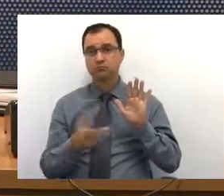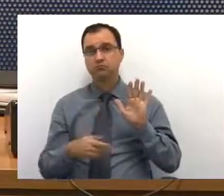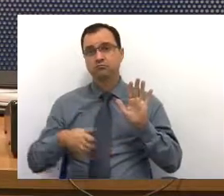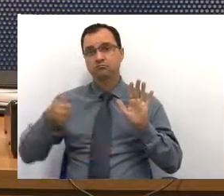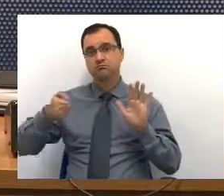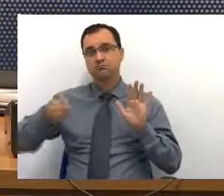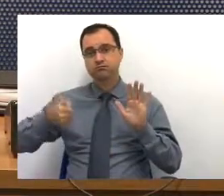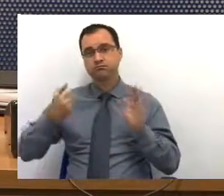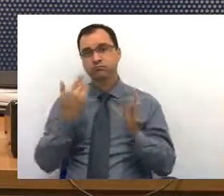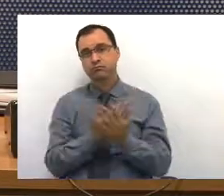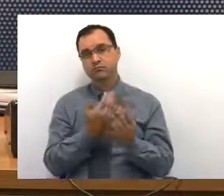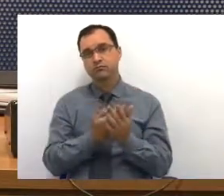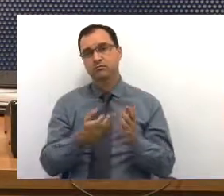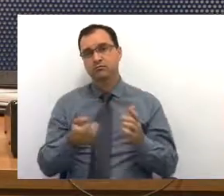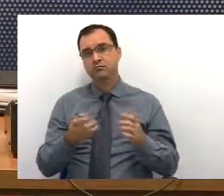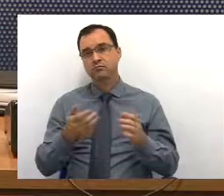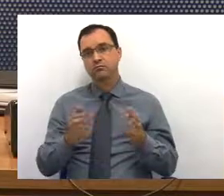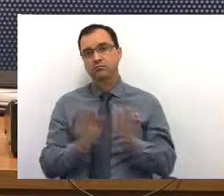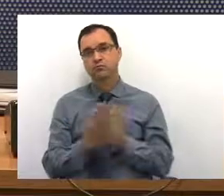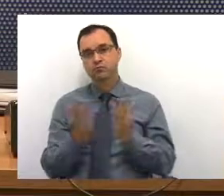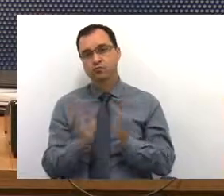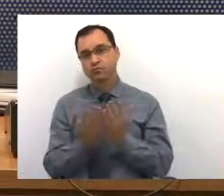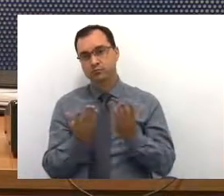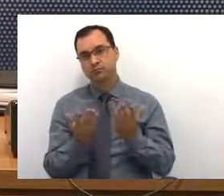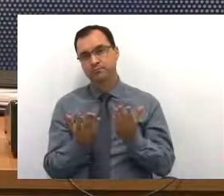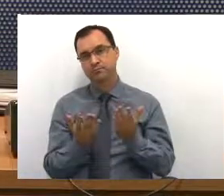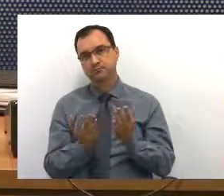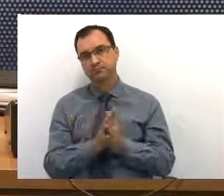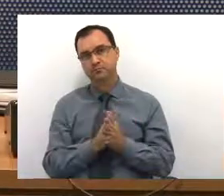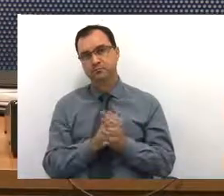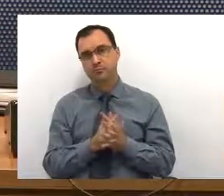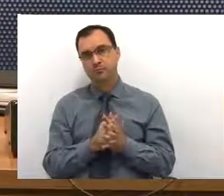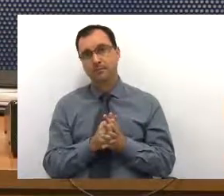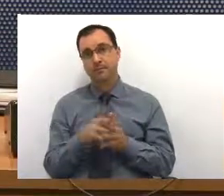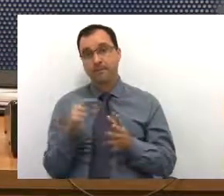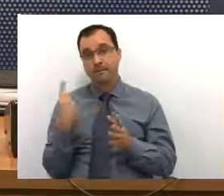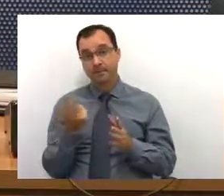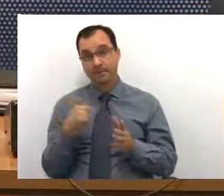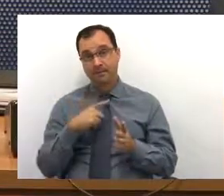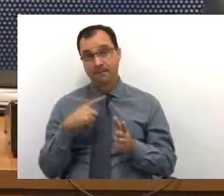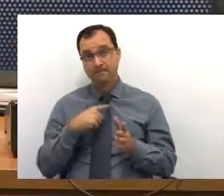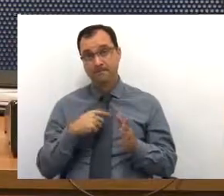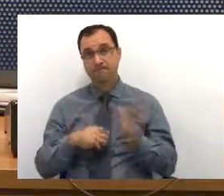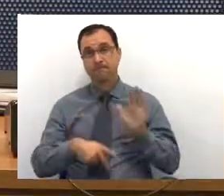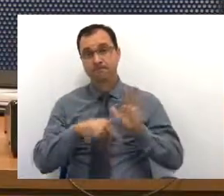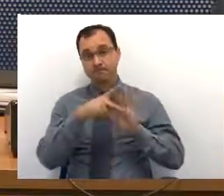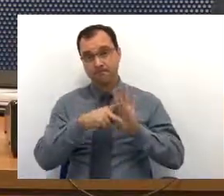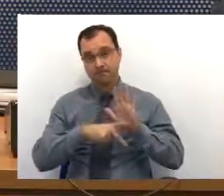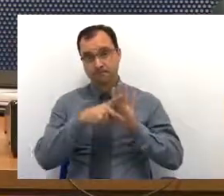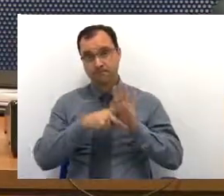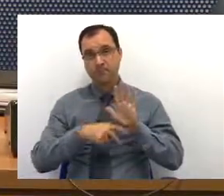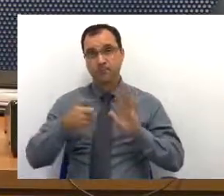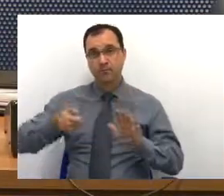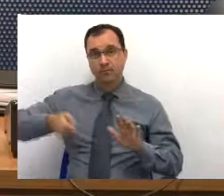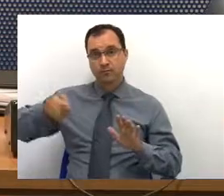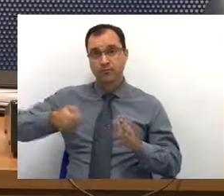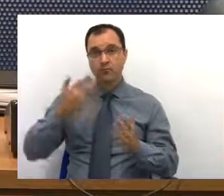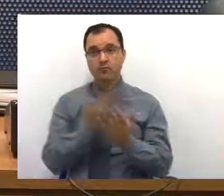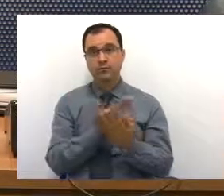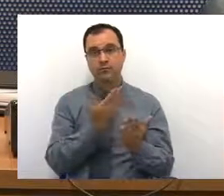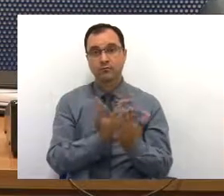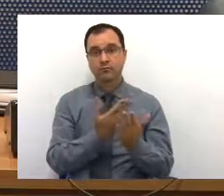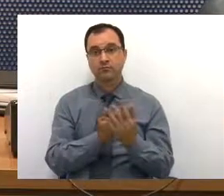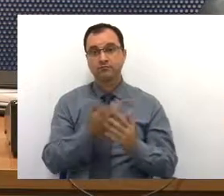de bolsa de estudo para pessoas de baixa renda. Nós temos um programa de bolsa de estudo para